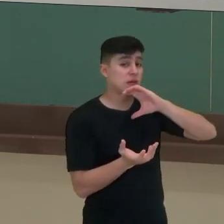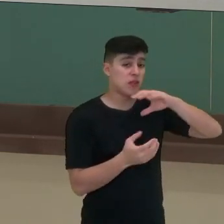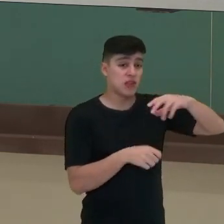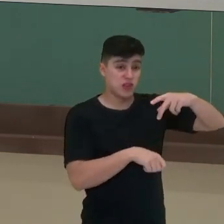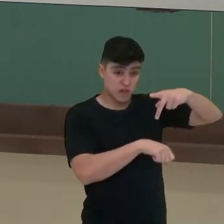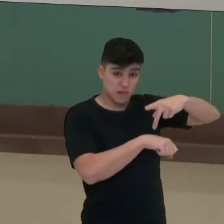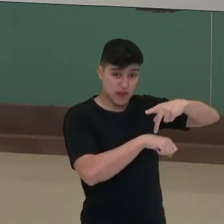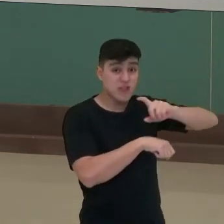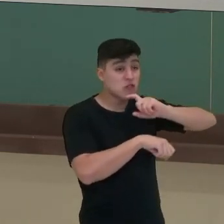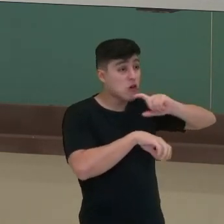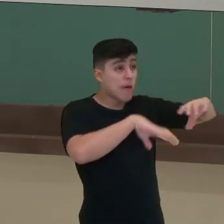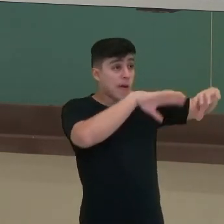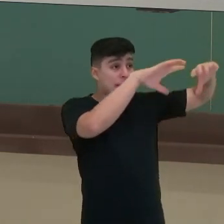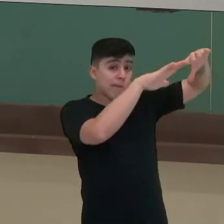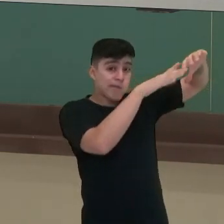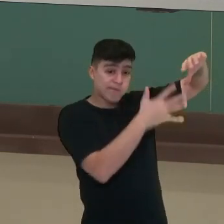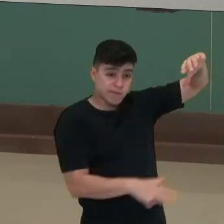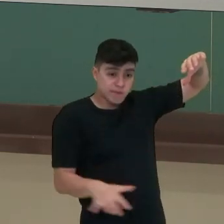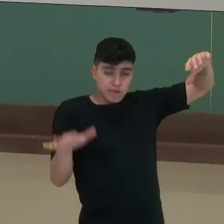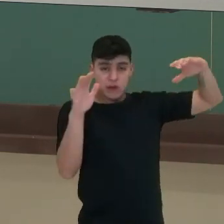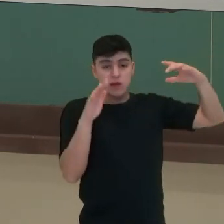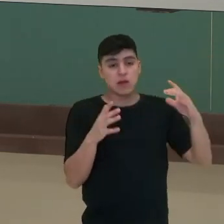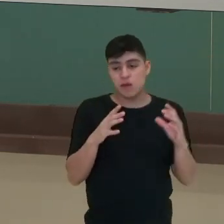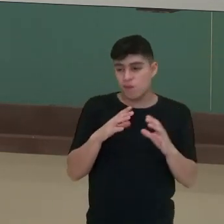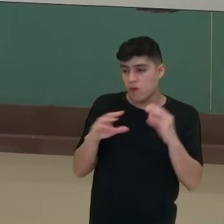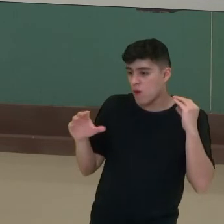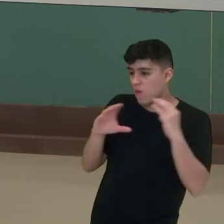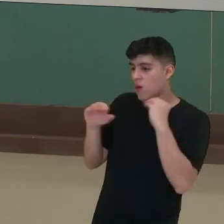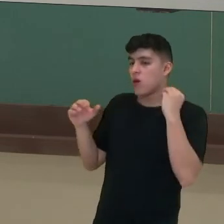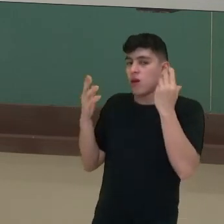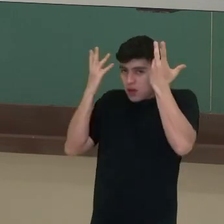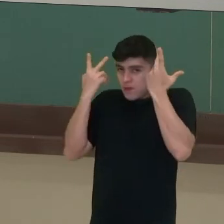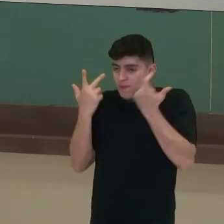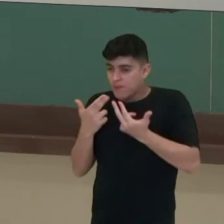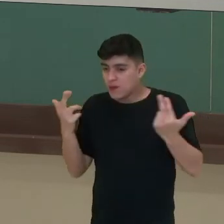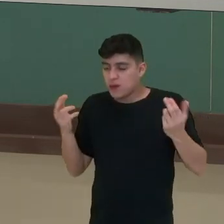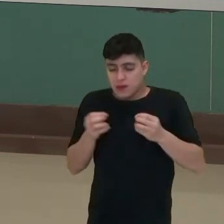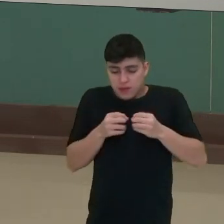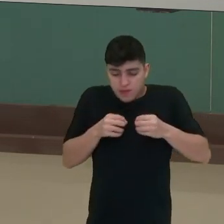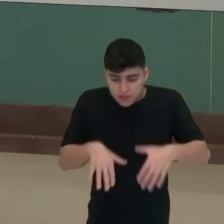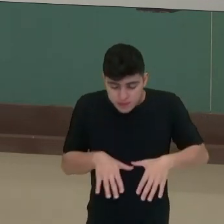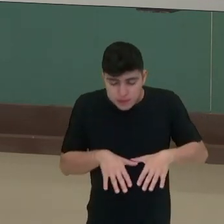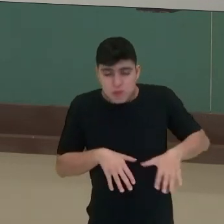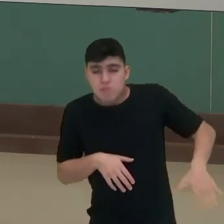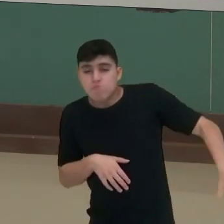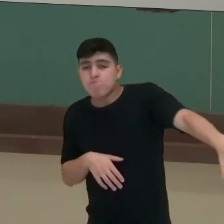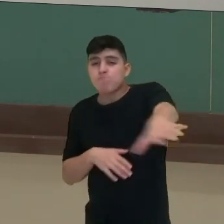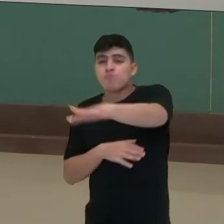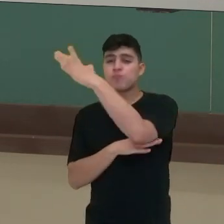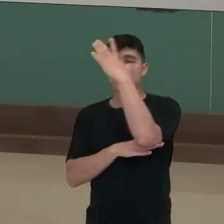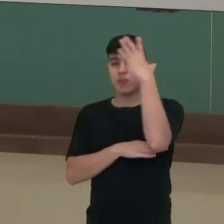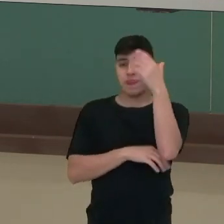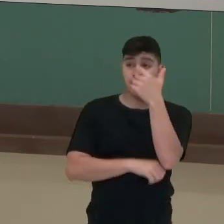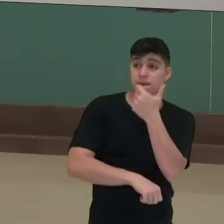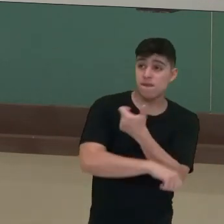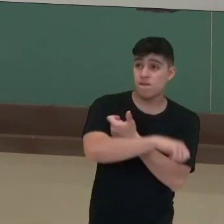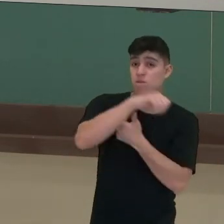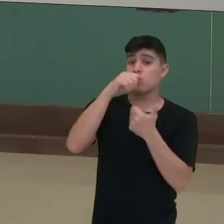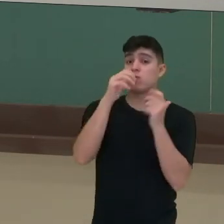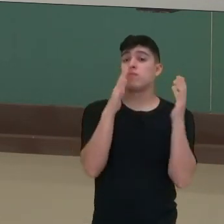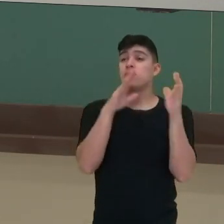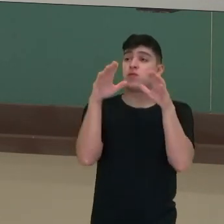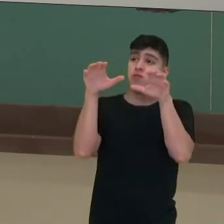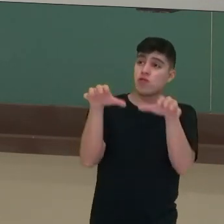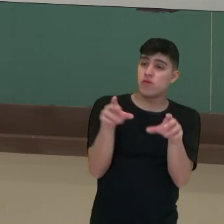colotas polares, extinção de espécies e danos a diversos ecossistemas, alteração na dinâmica de chuvas e ventos,